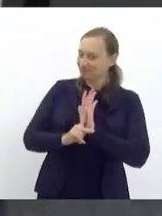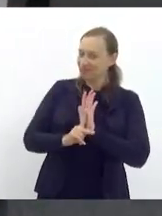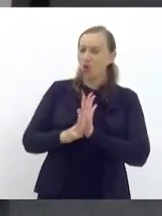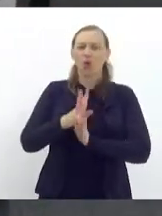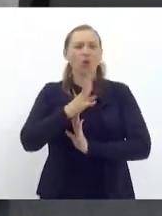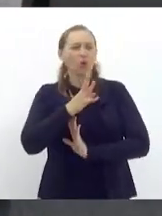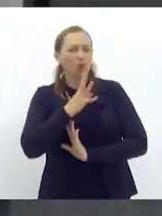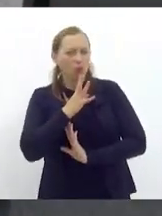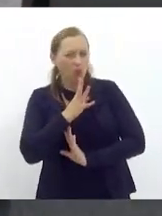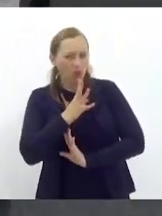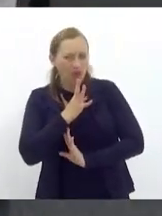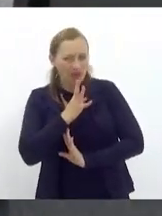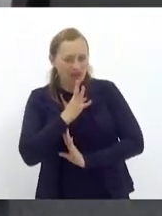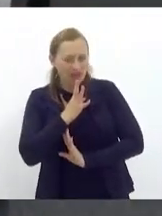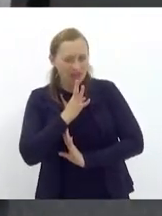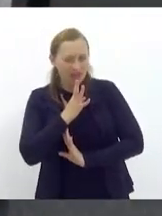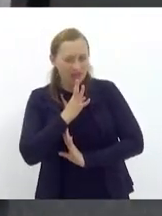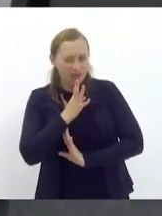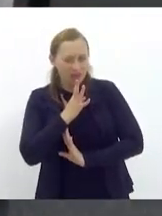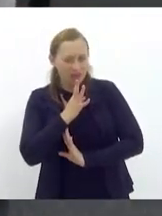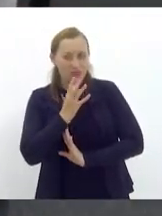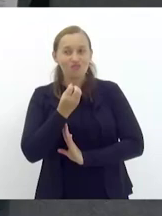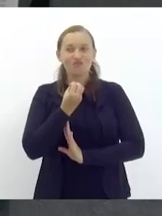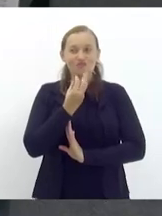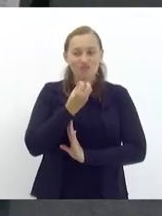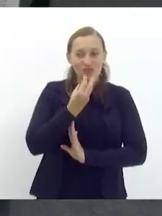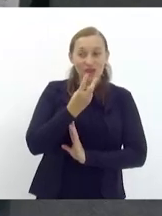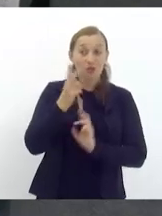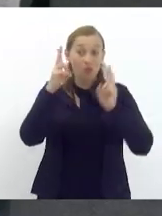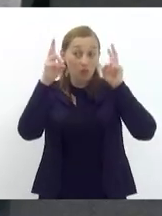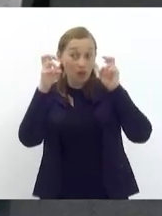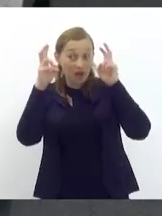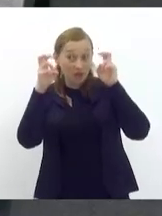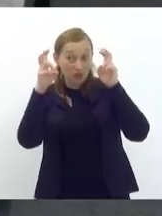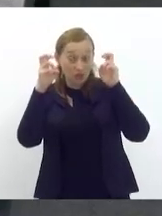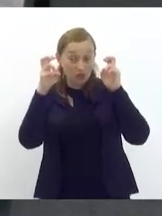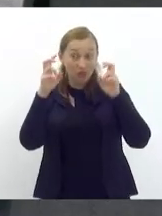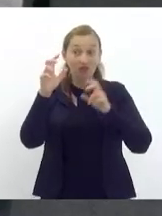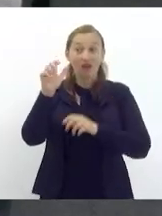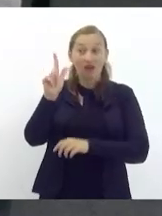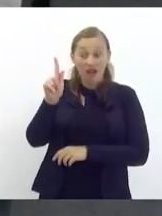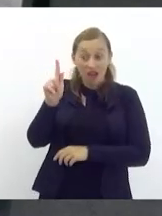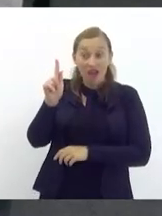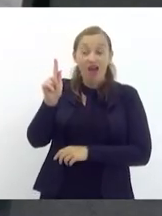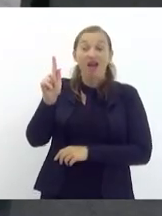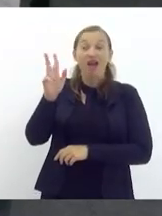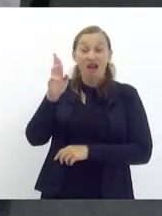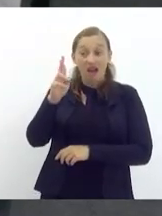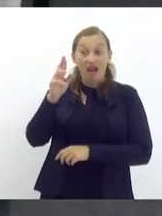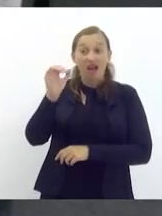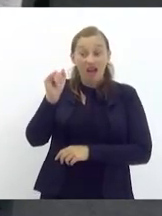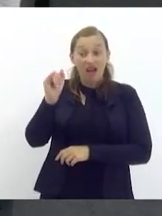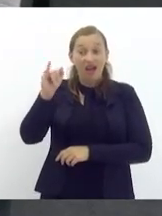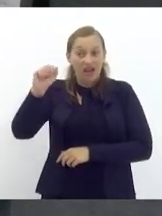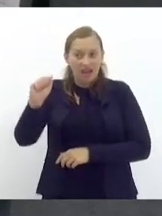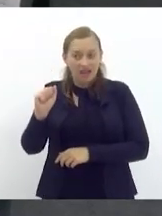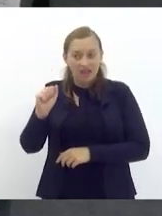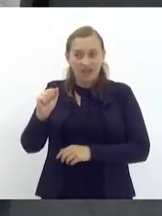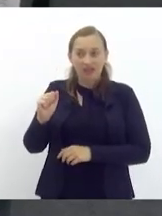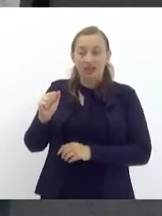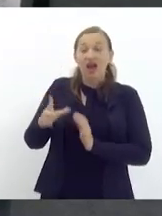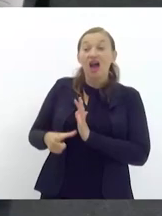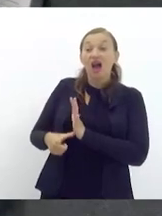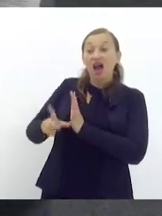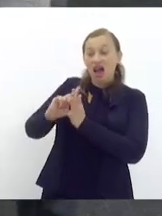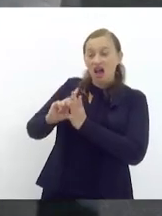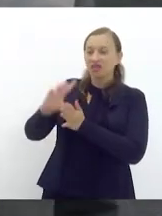conheço razoavelmente bem a questão agrária inclusive antes de ser uma pessoa mais dedicada à questão ambiental